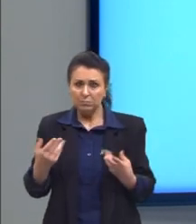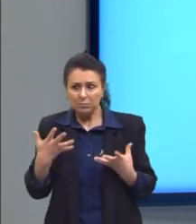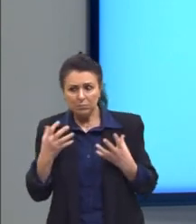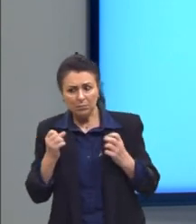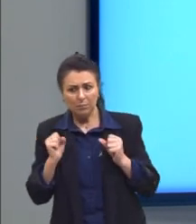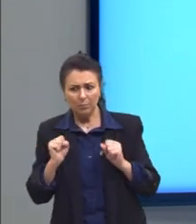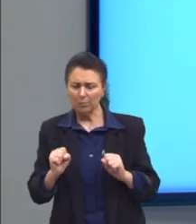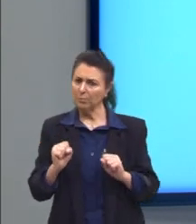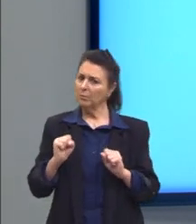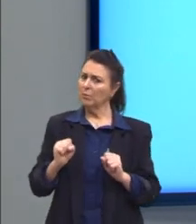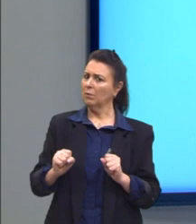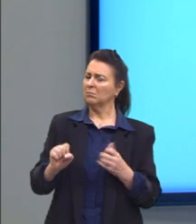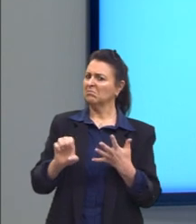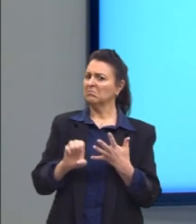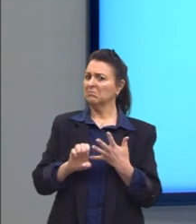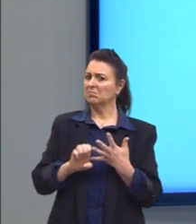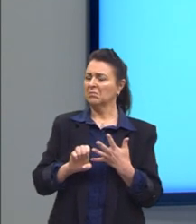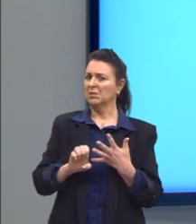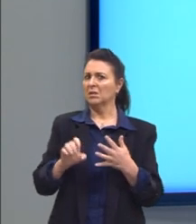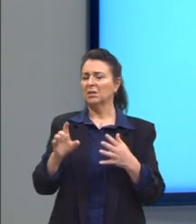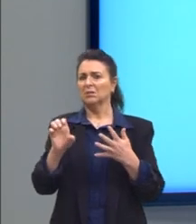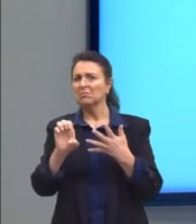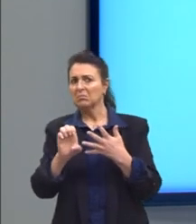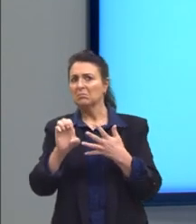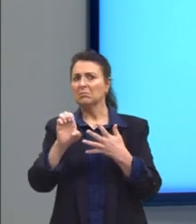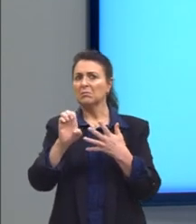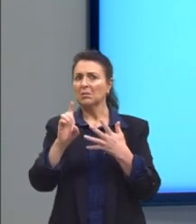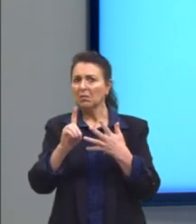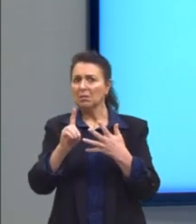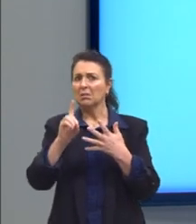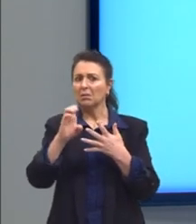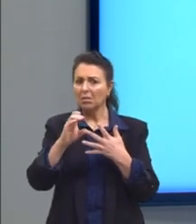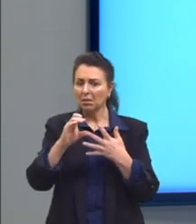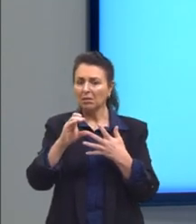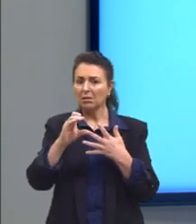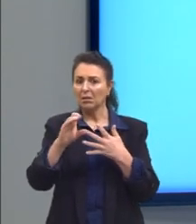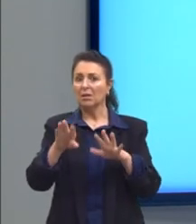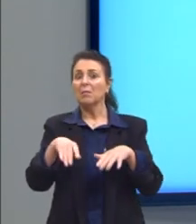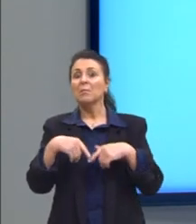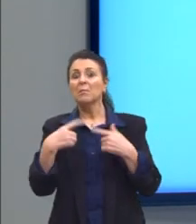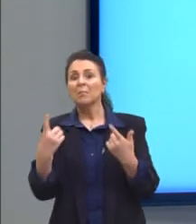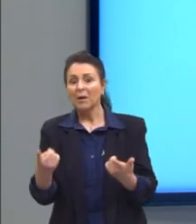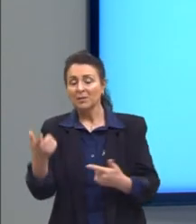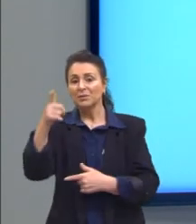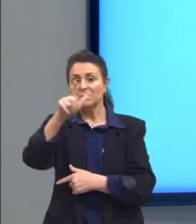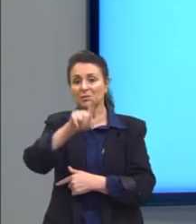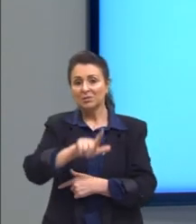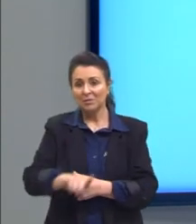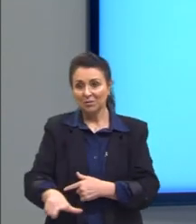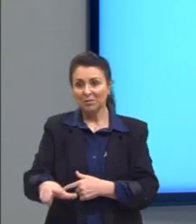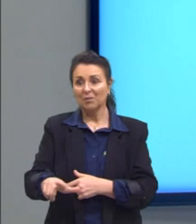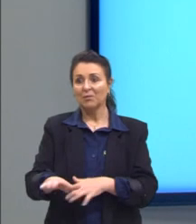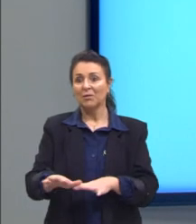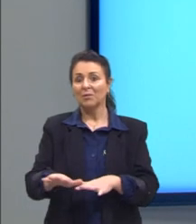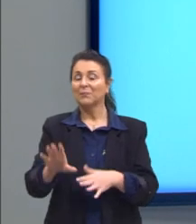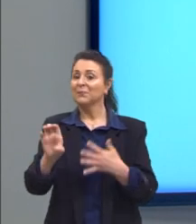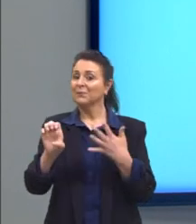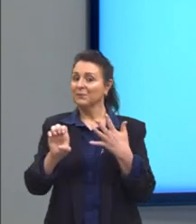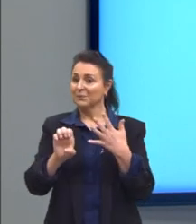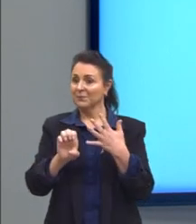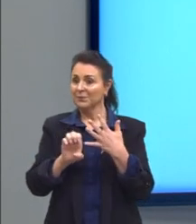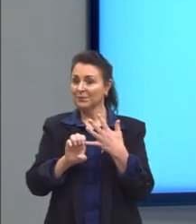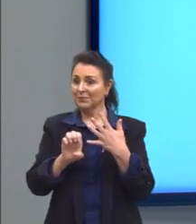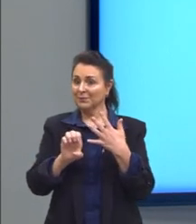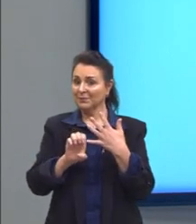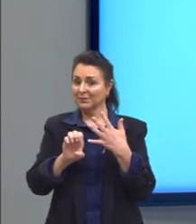pode ser mais de uma resposta. A nossa resposta correta, de novo, gente cai no nosso gênero